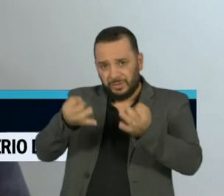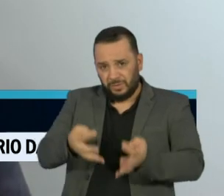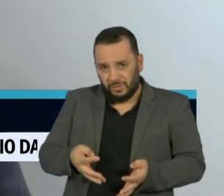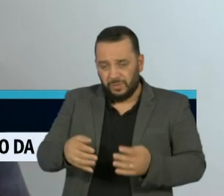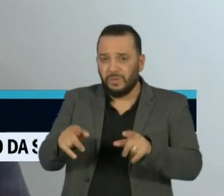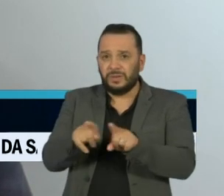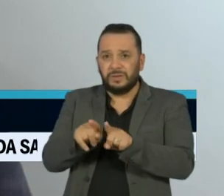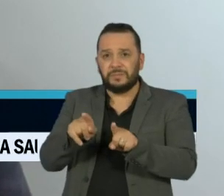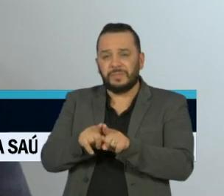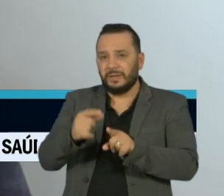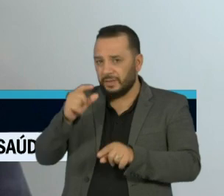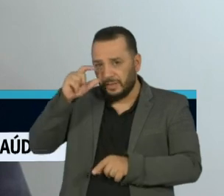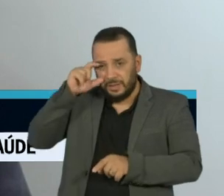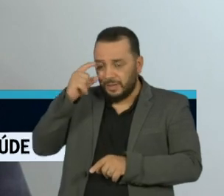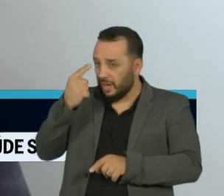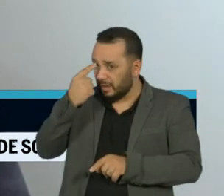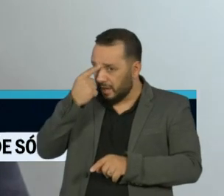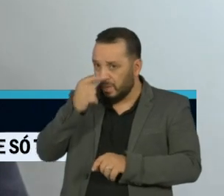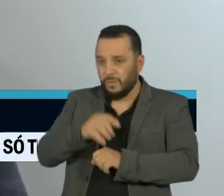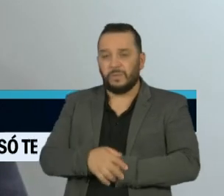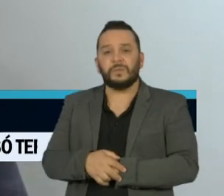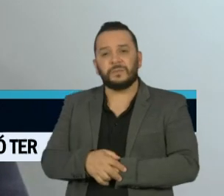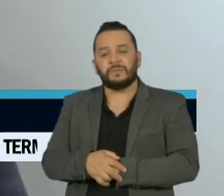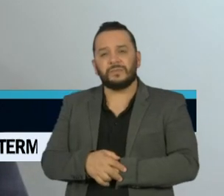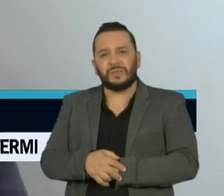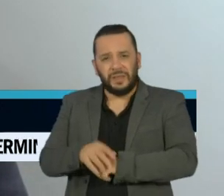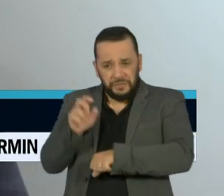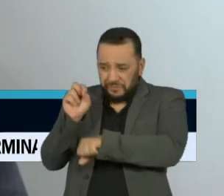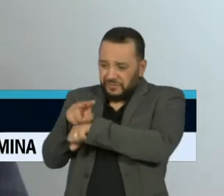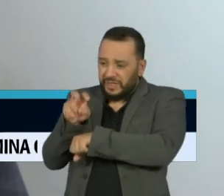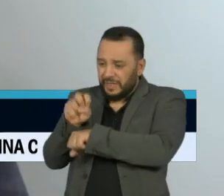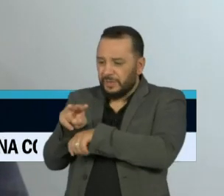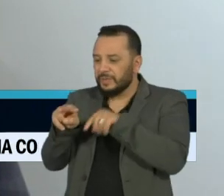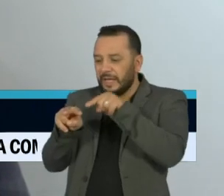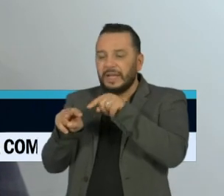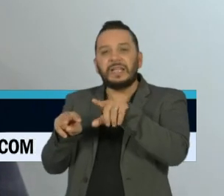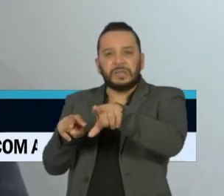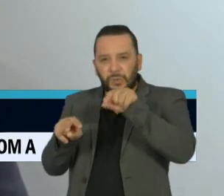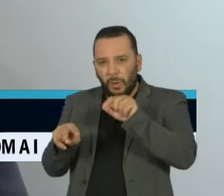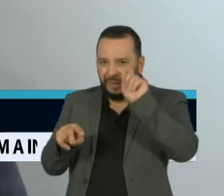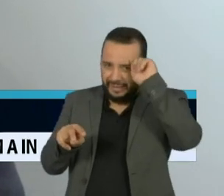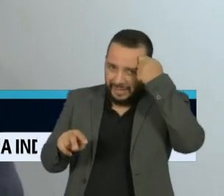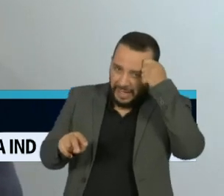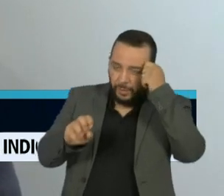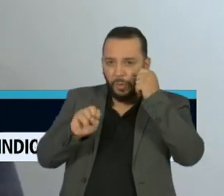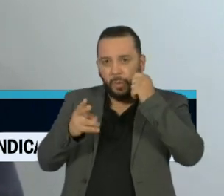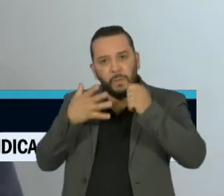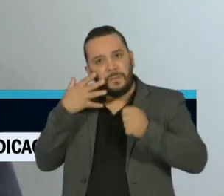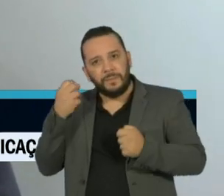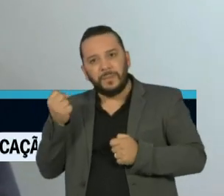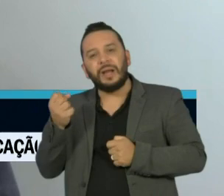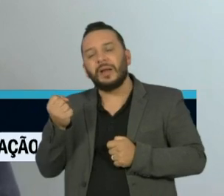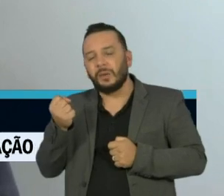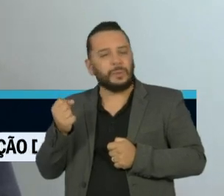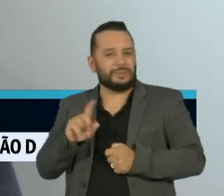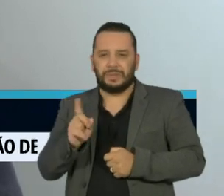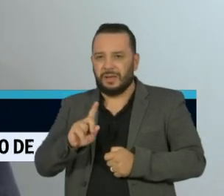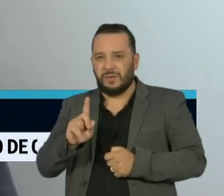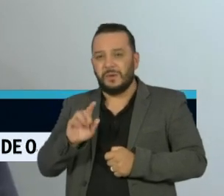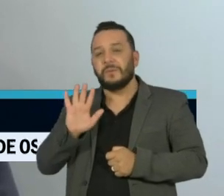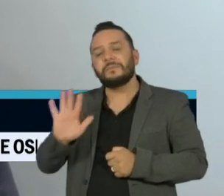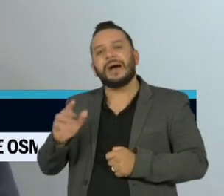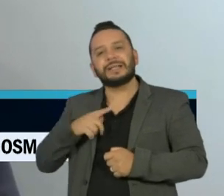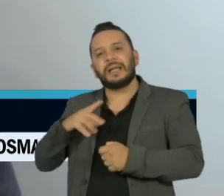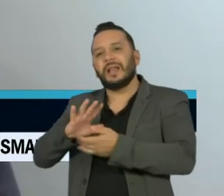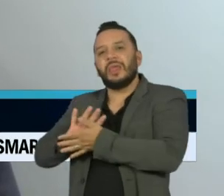o vírus não é o vírus racista, mas as condições nas quais ele prolifera e as condições nas quais ele causa mais estragos são